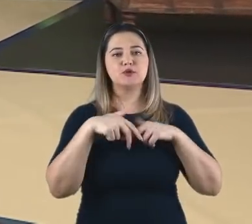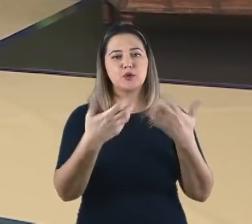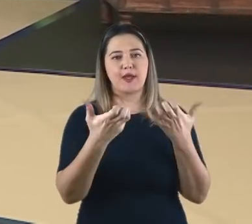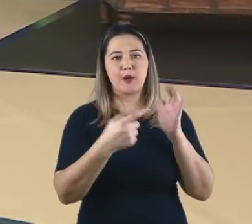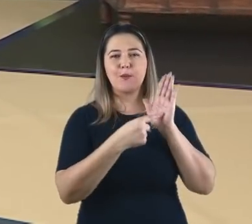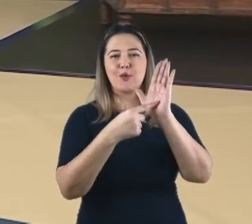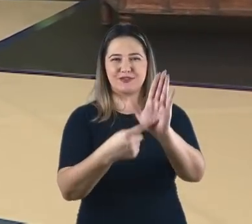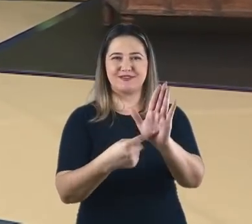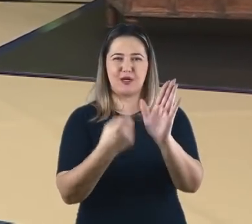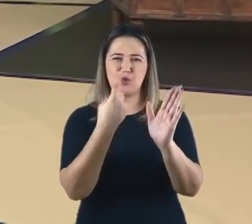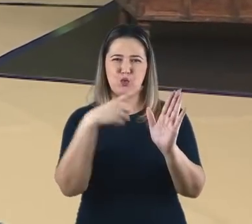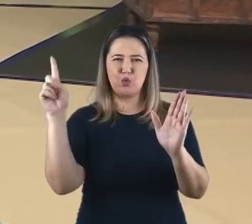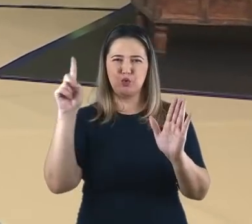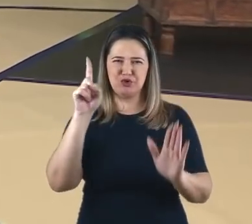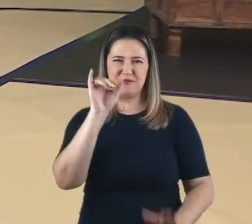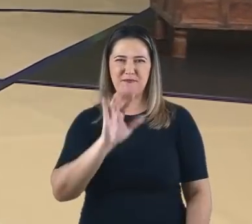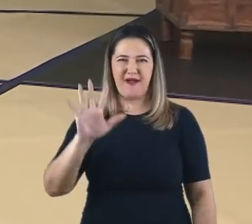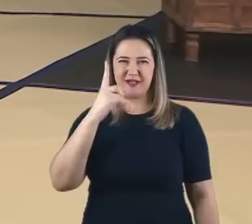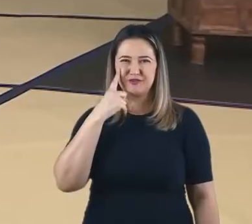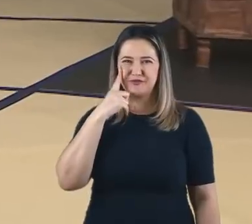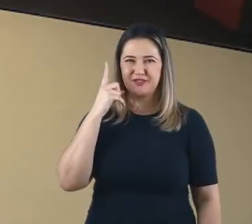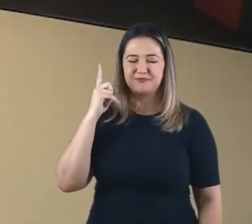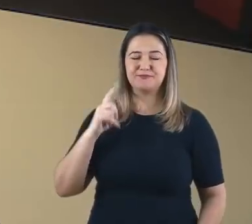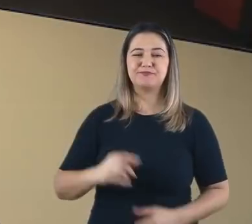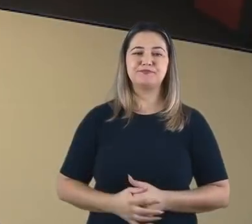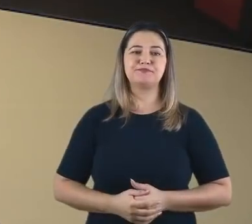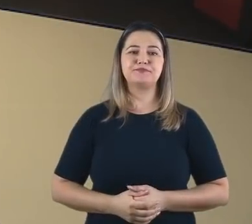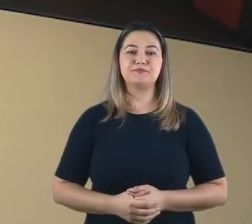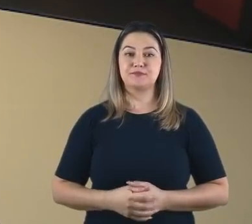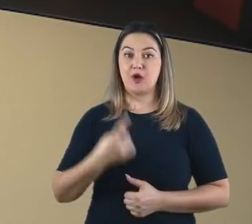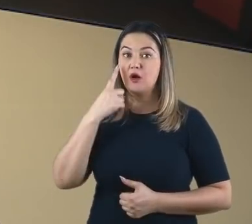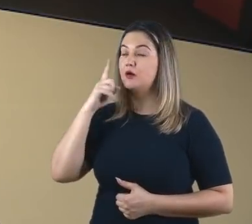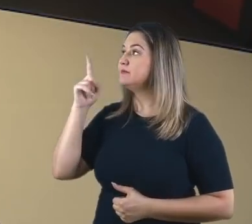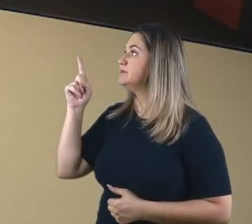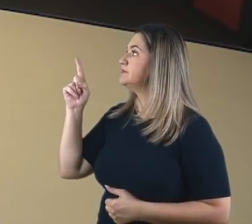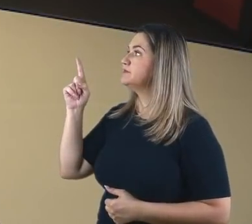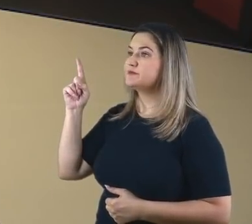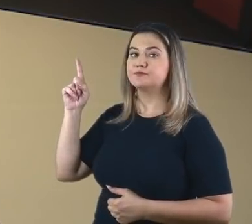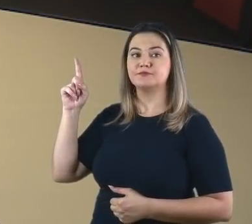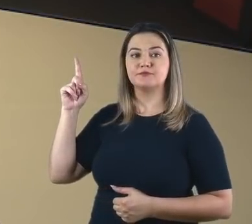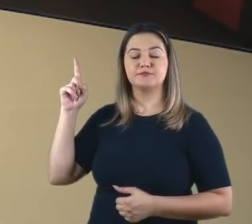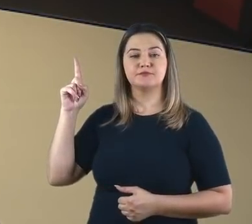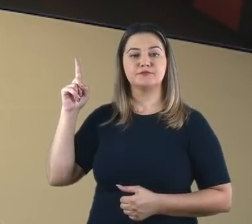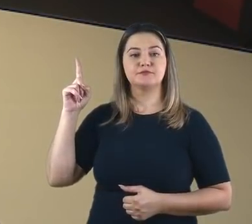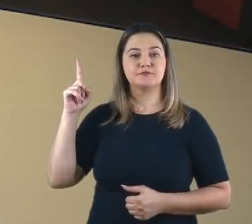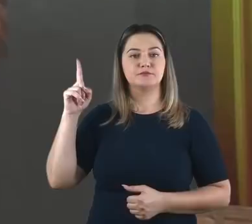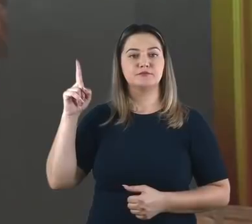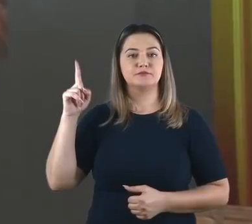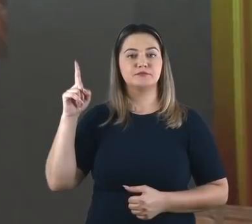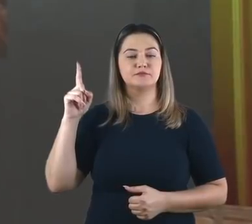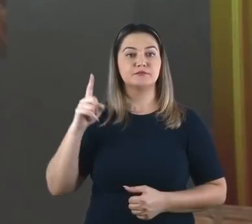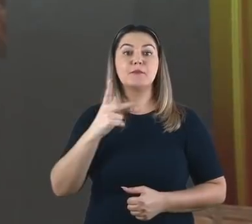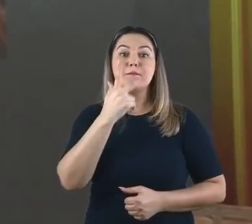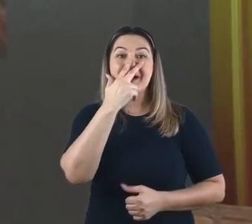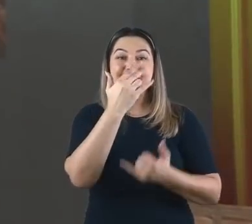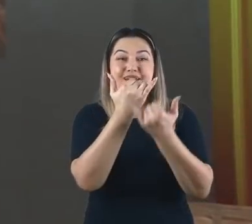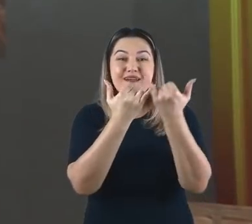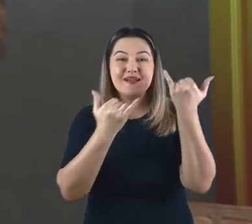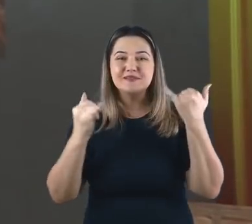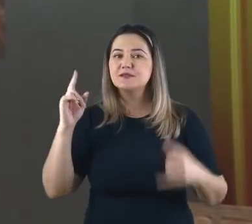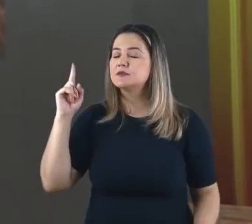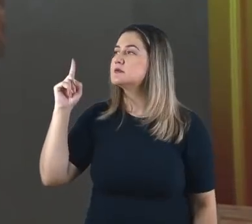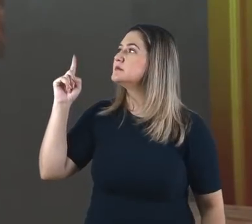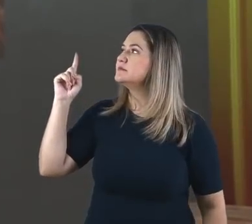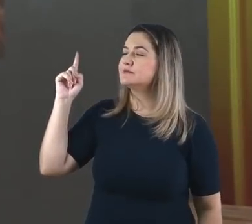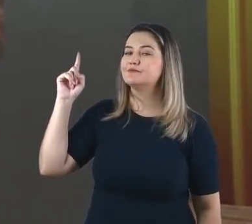última coisa aqui para vocês no telão aqui eu tenho uma fornalha de cal do Iêmen que segue os mesmos